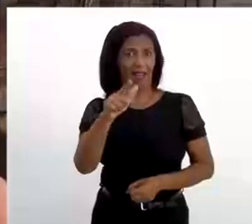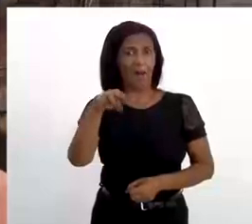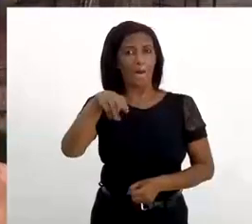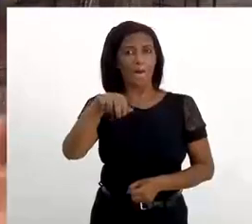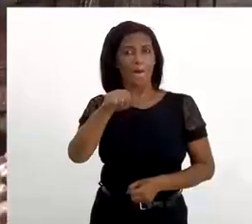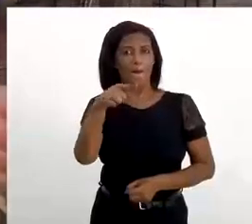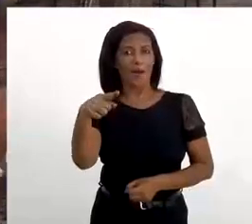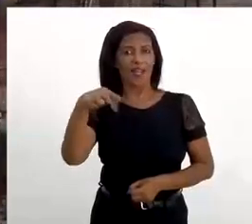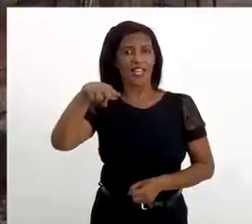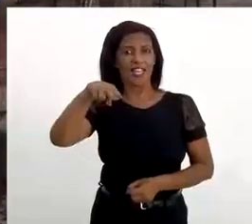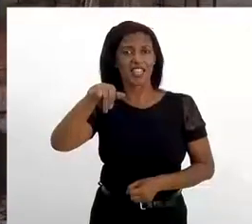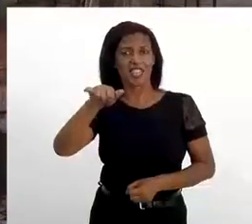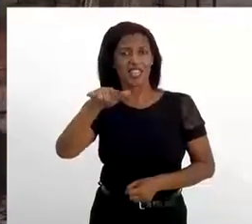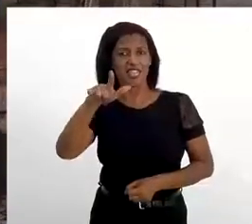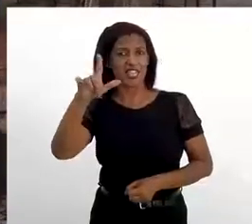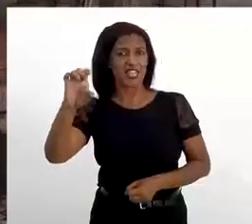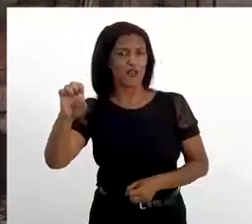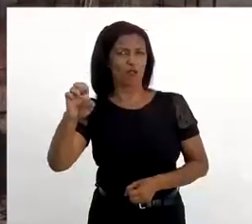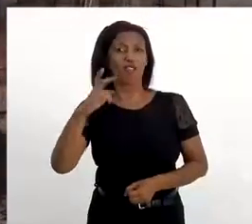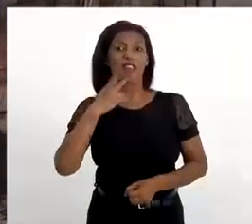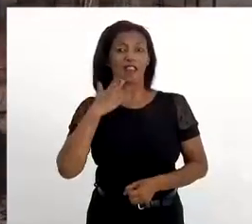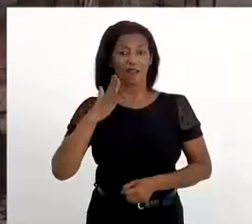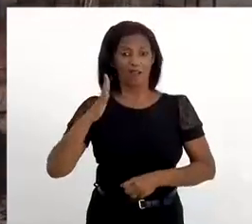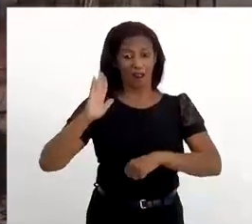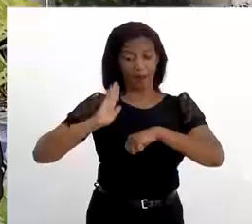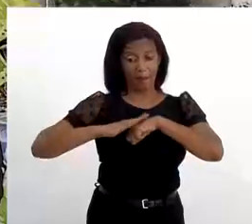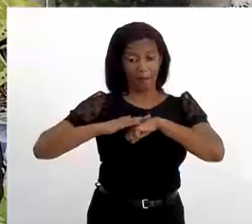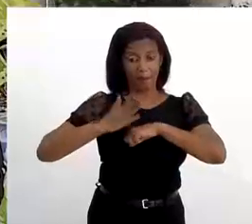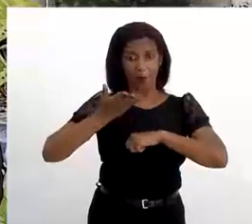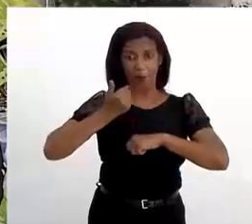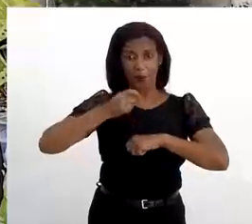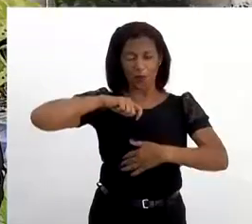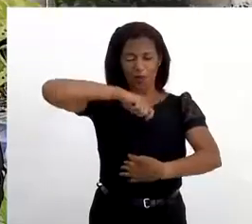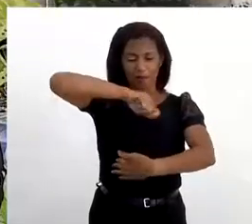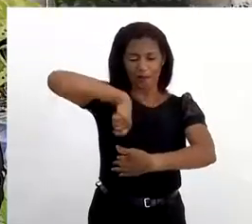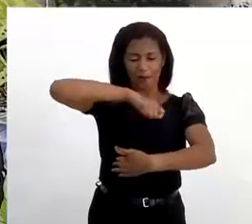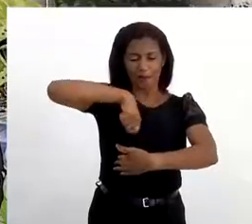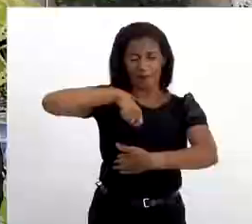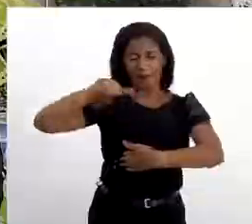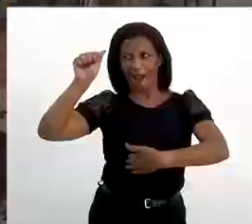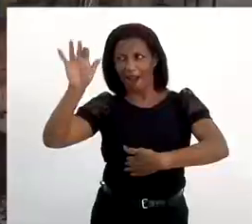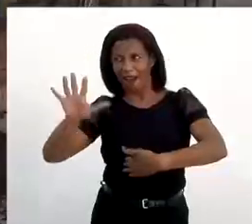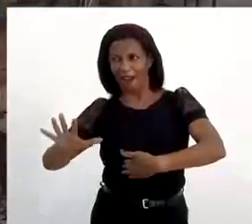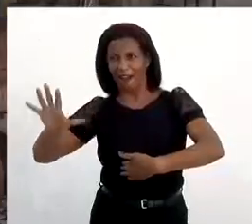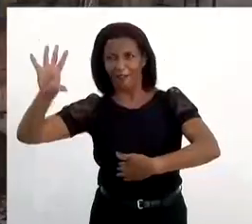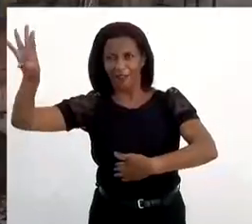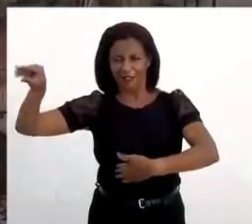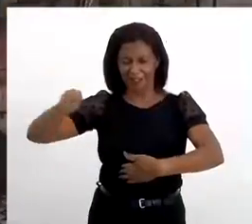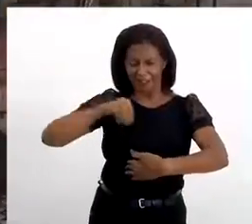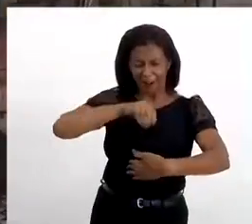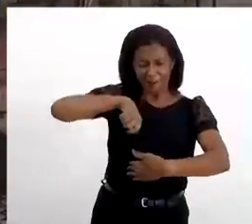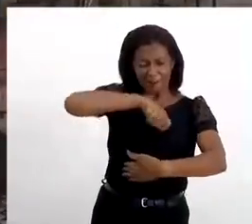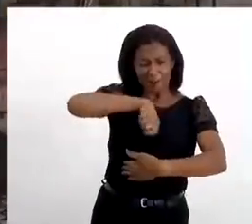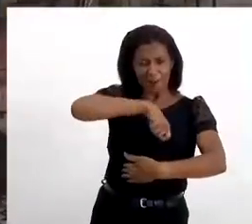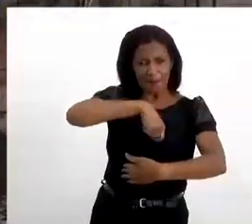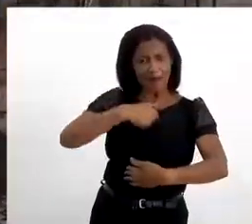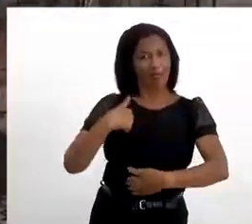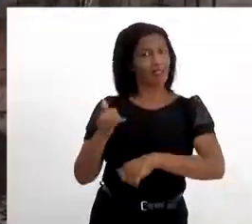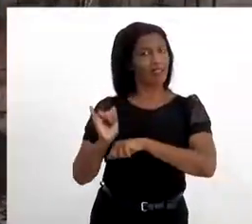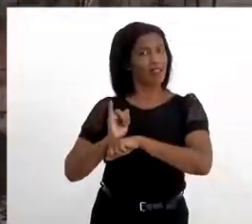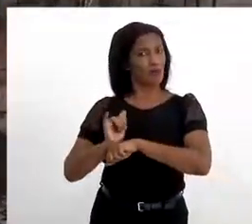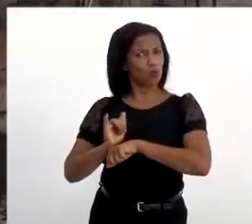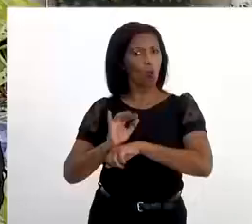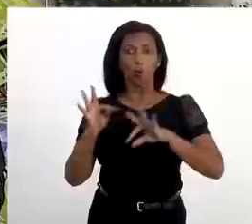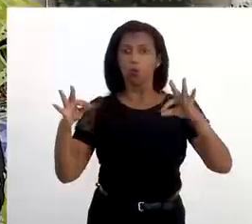de culinária, da nossa culinária tradicional de terreiro. Entendeu? De matriz africana. matriz africana. Então, tudo isso, o terreiro